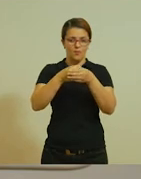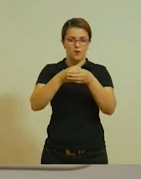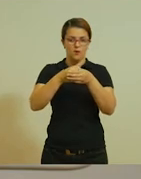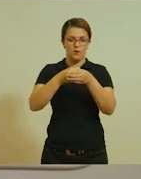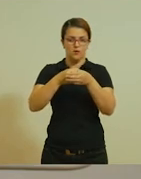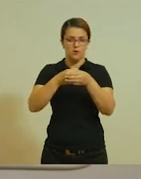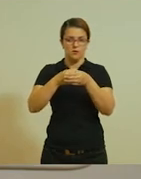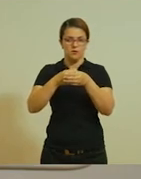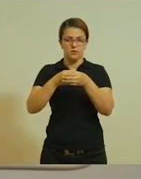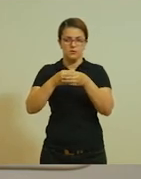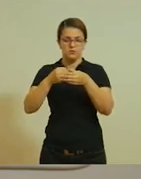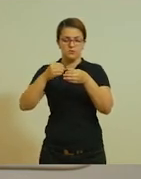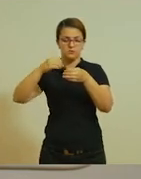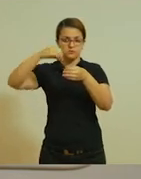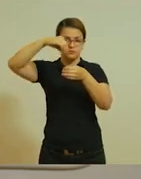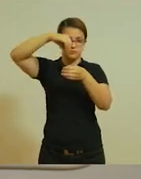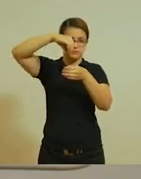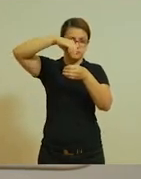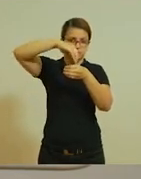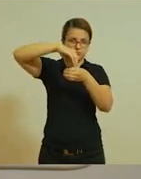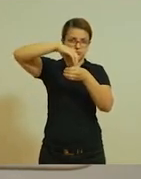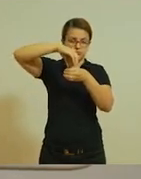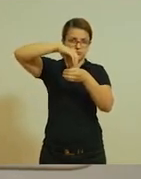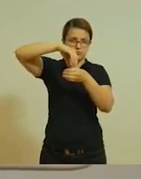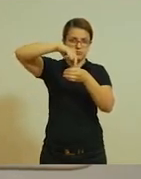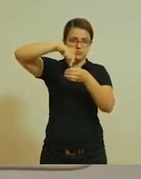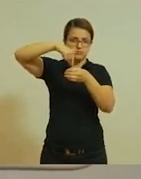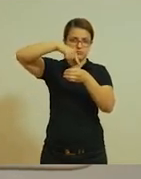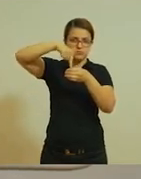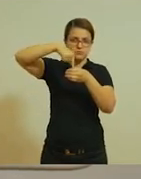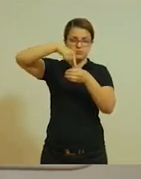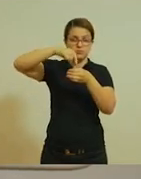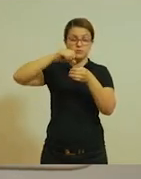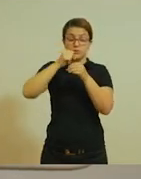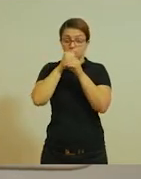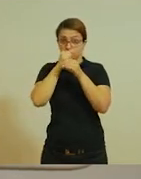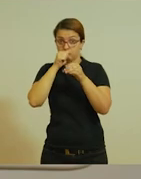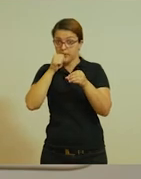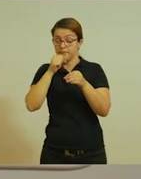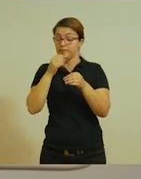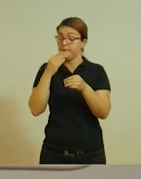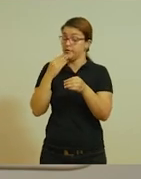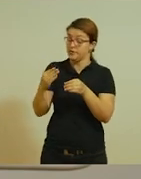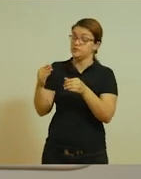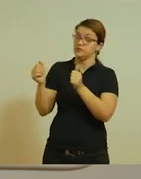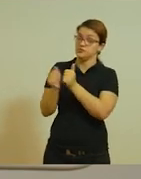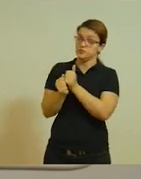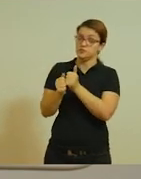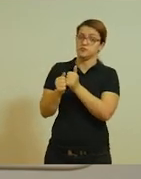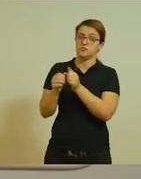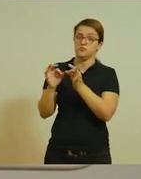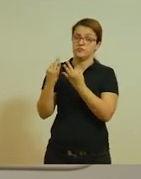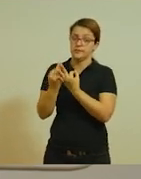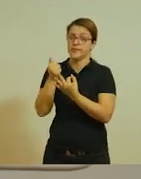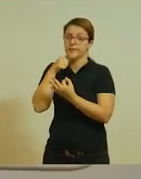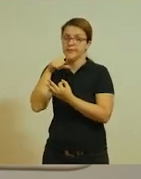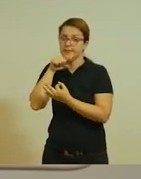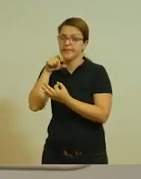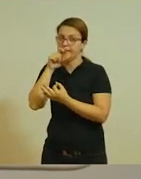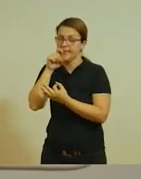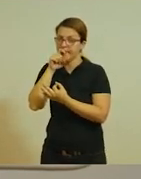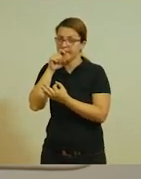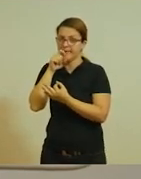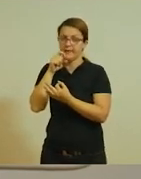garrafa, ficando assim. Com a ajuda de um adulto, peço para que a mamãe ou o papai pegue